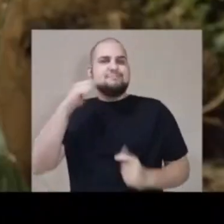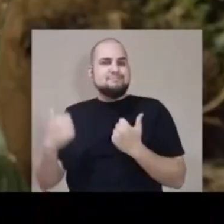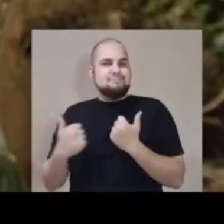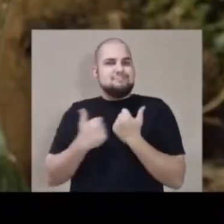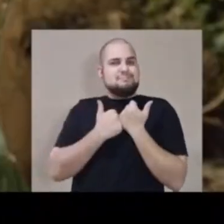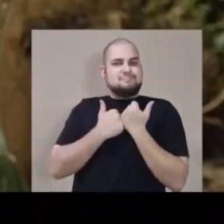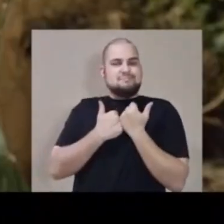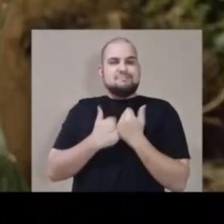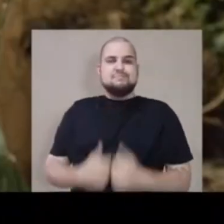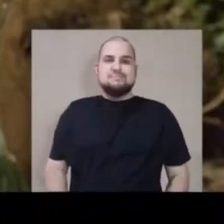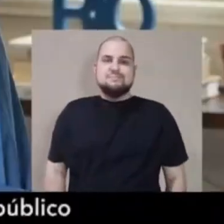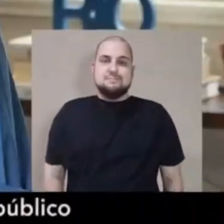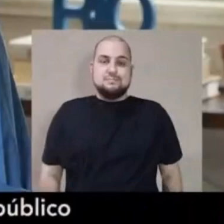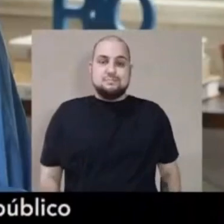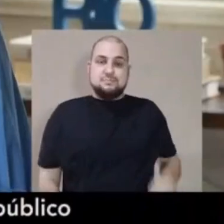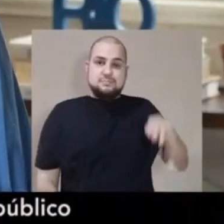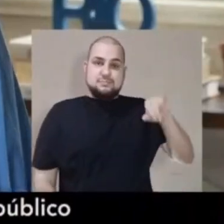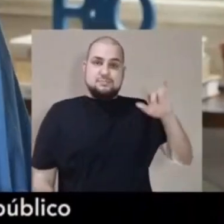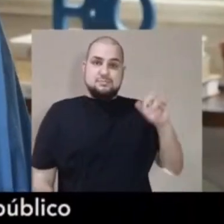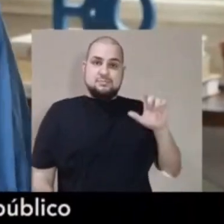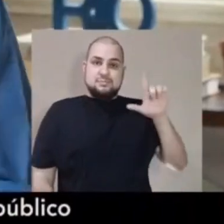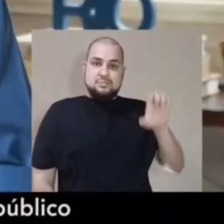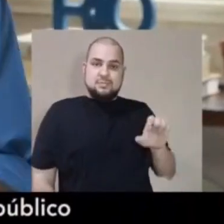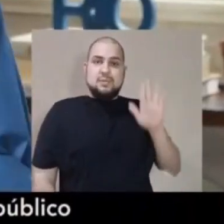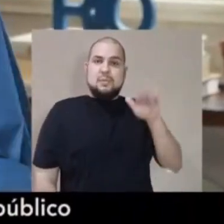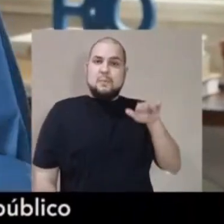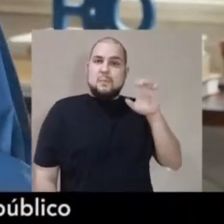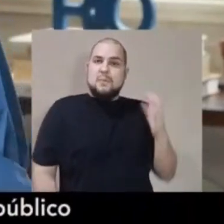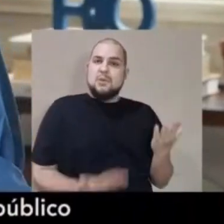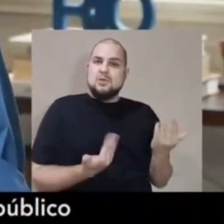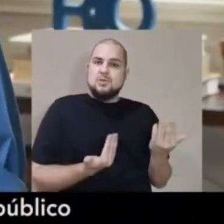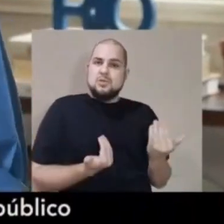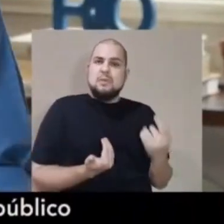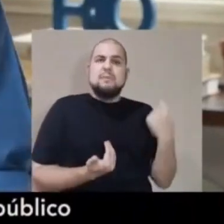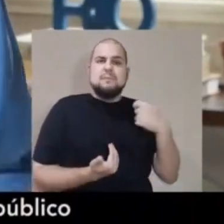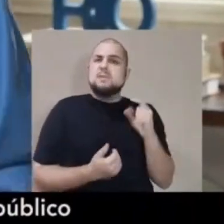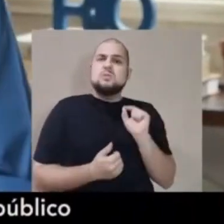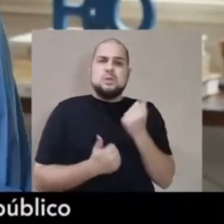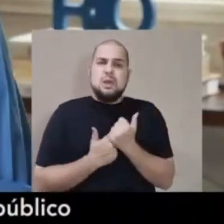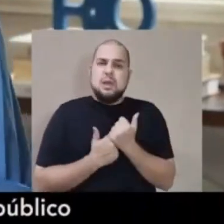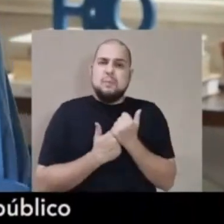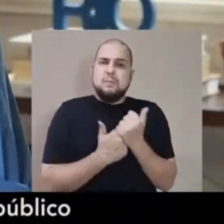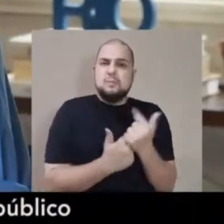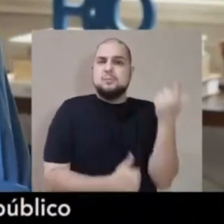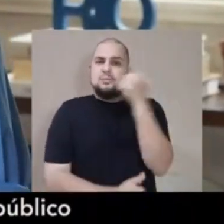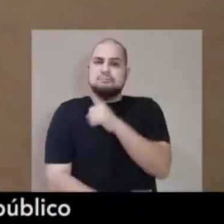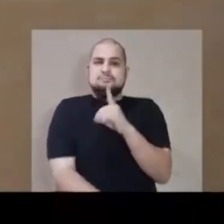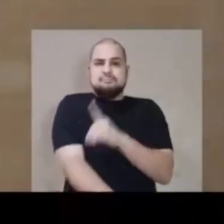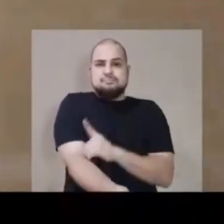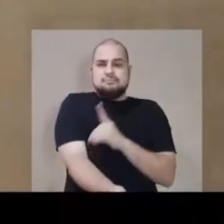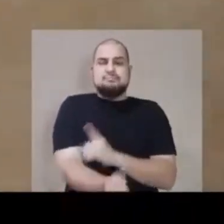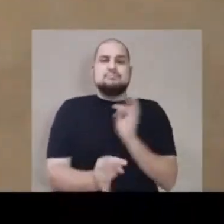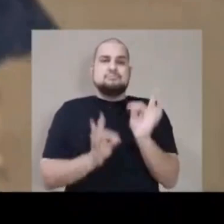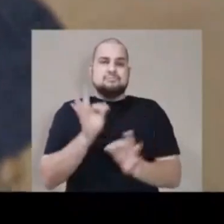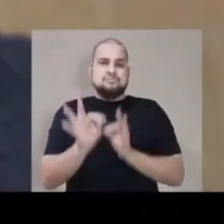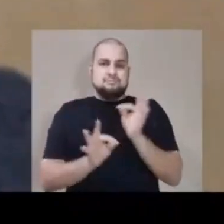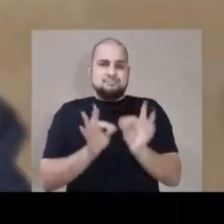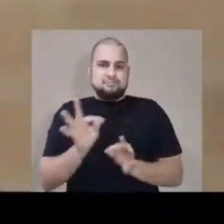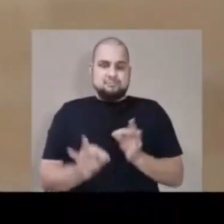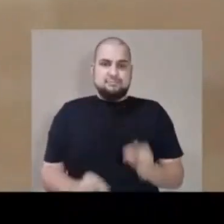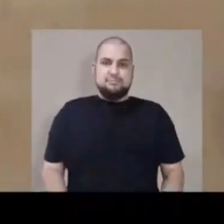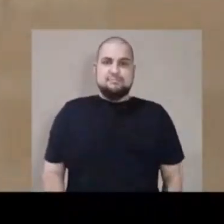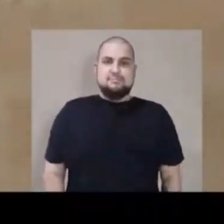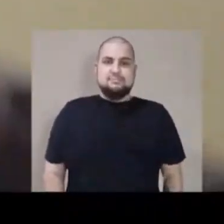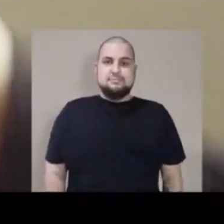ele nessa conquista A Michelle, uma jovem mãe que só precisa do apoio do poder público Para enfrentar sua